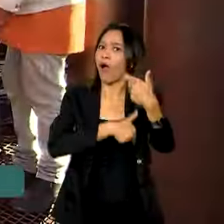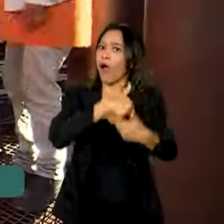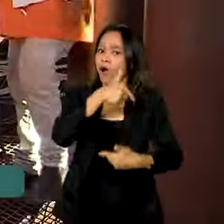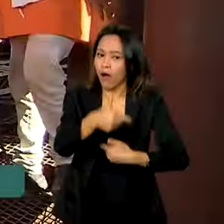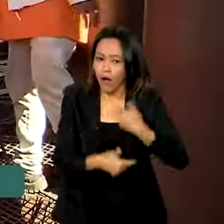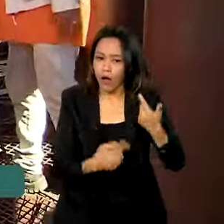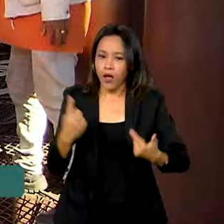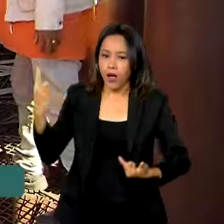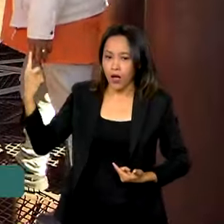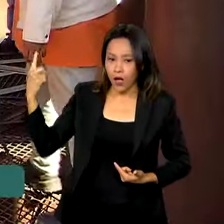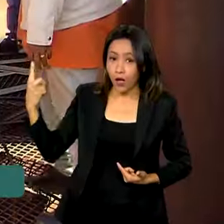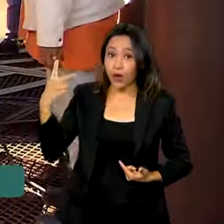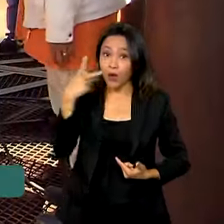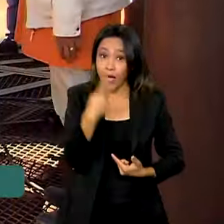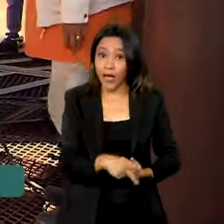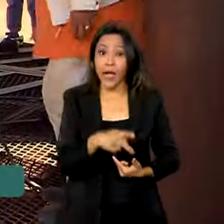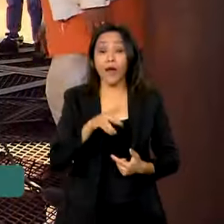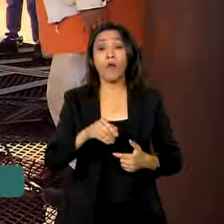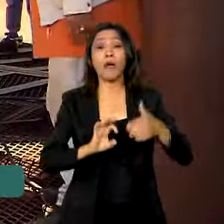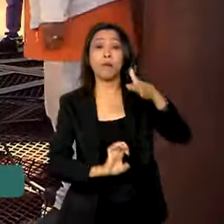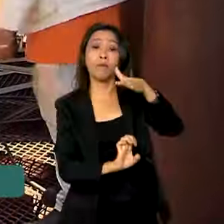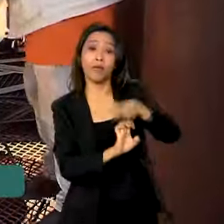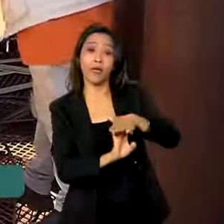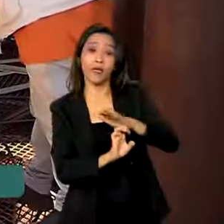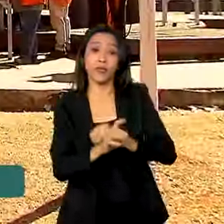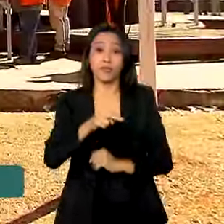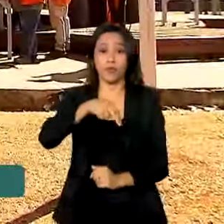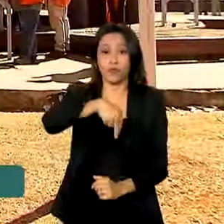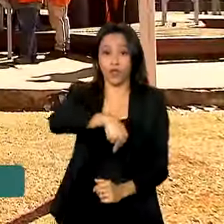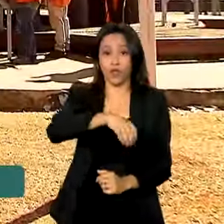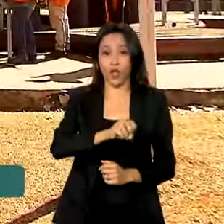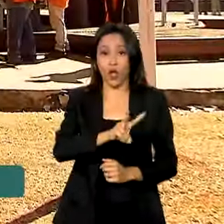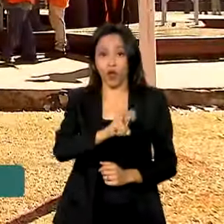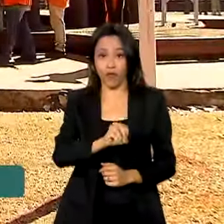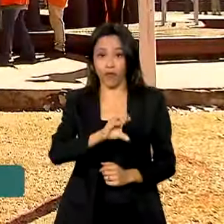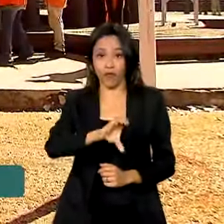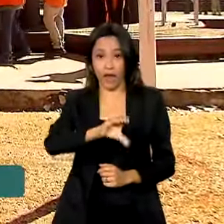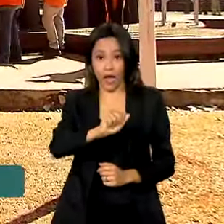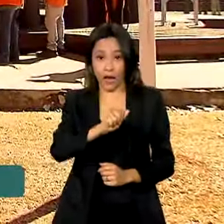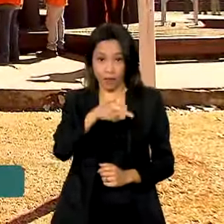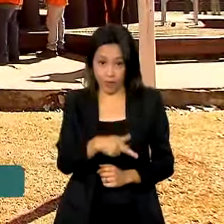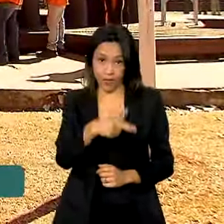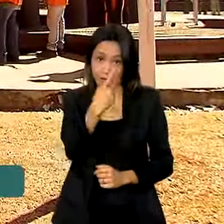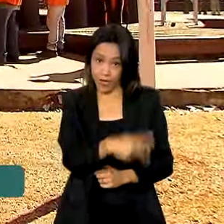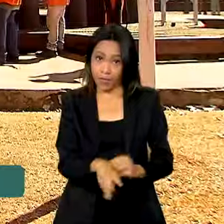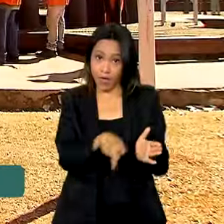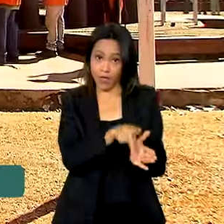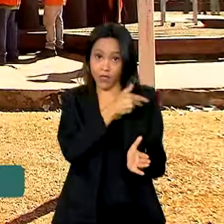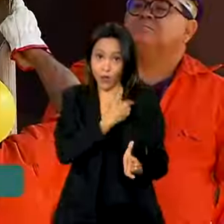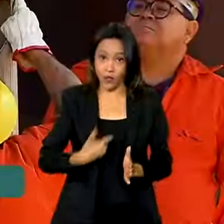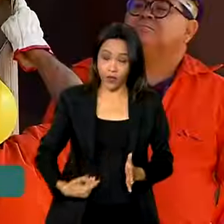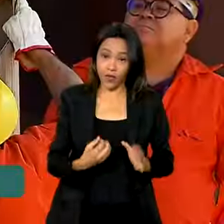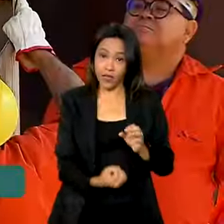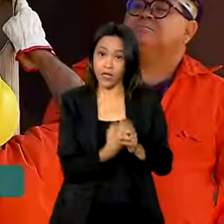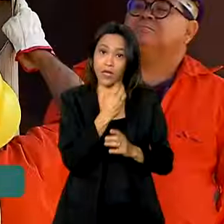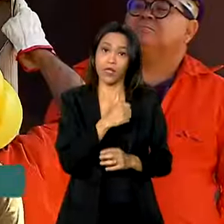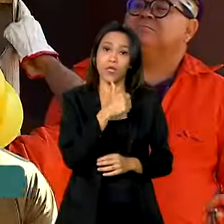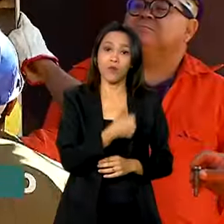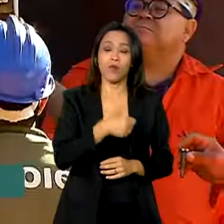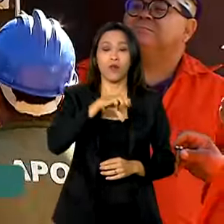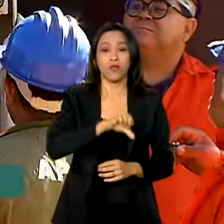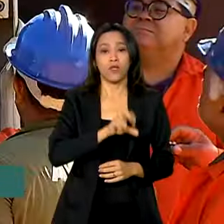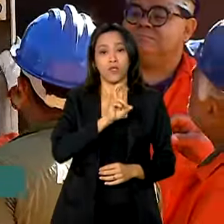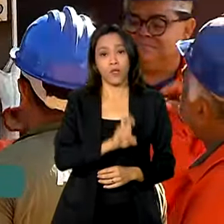coordenado pela Nova Cap, a Companhia Urbanizadora da Nova Capital, empresa estatal fundada em 1956,